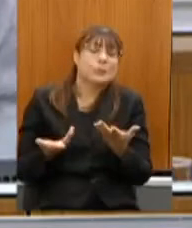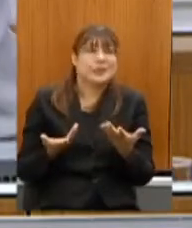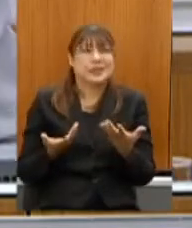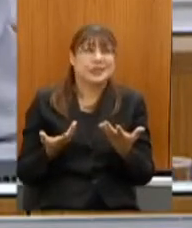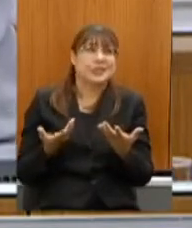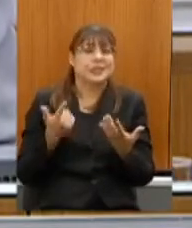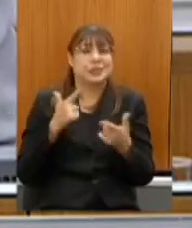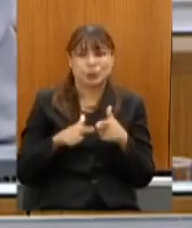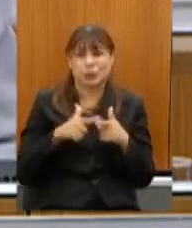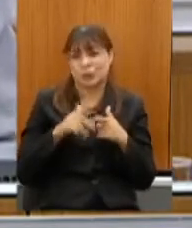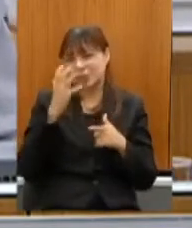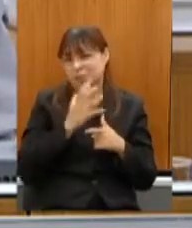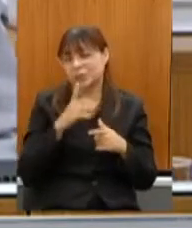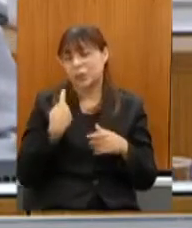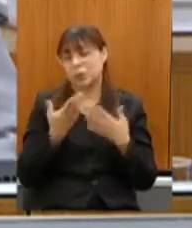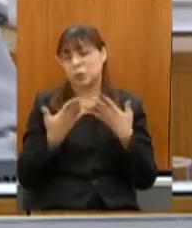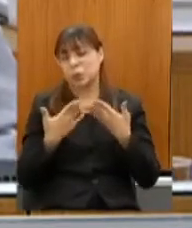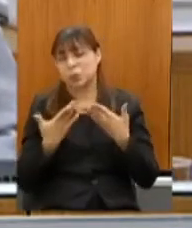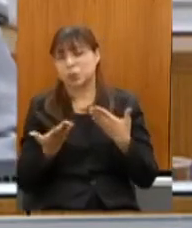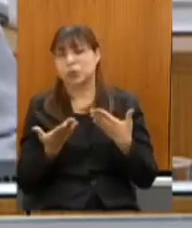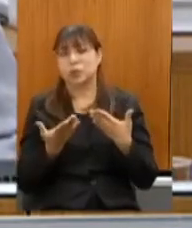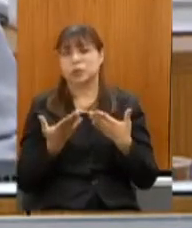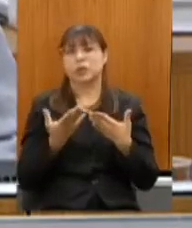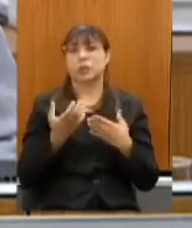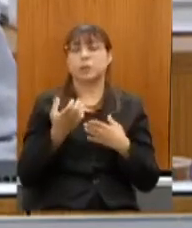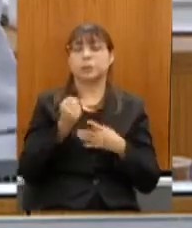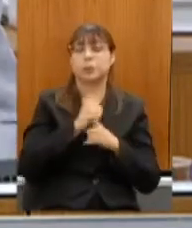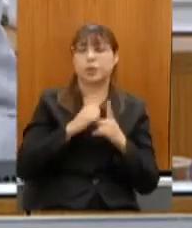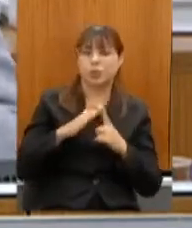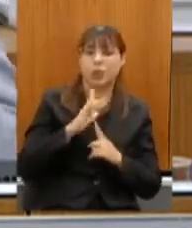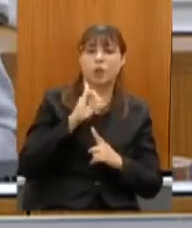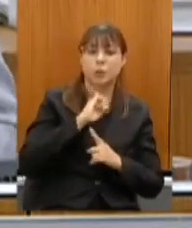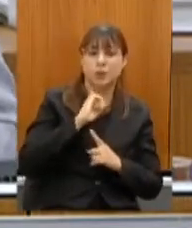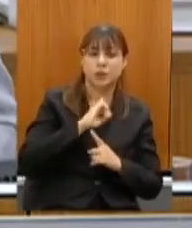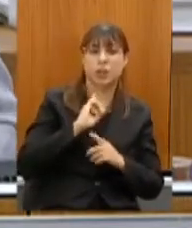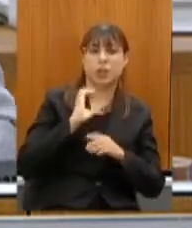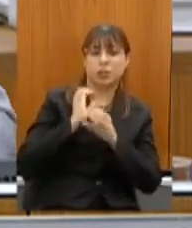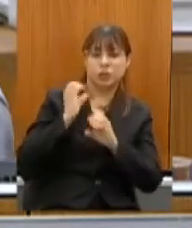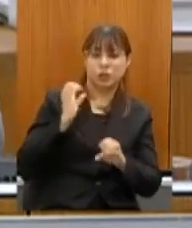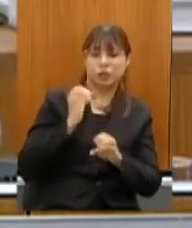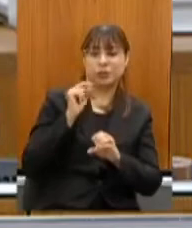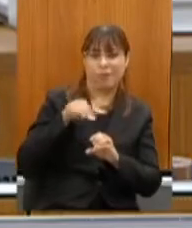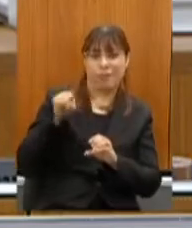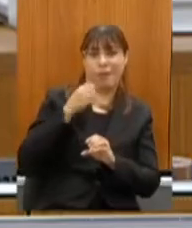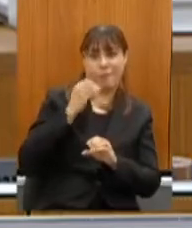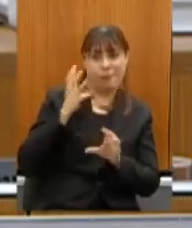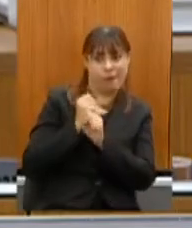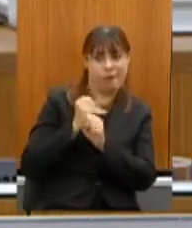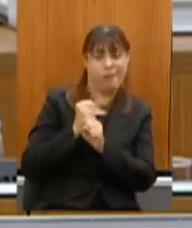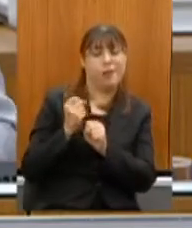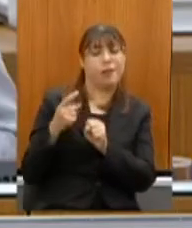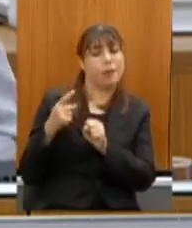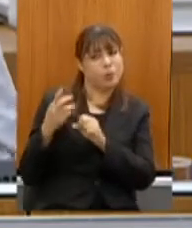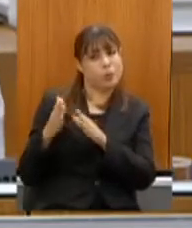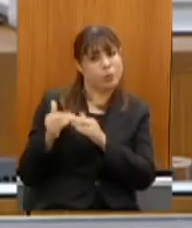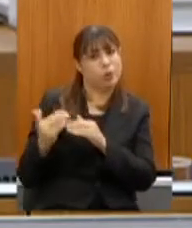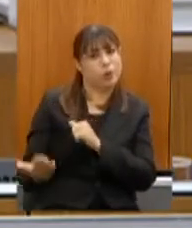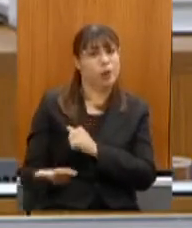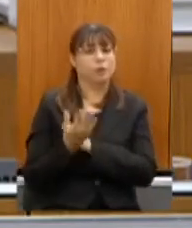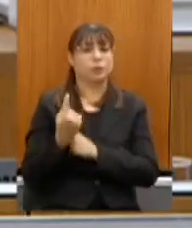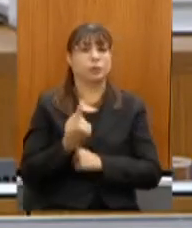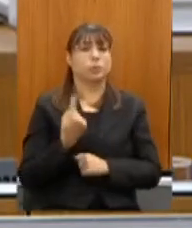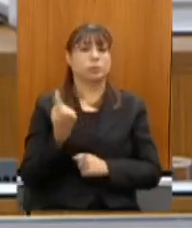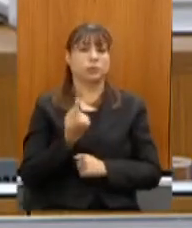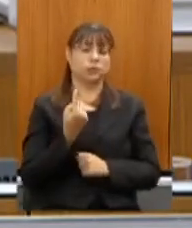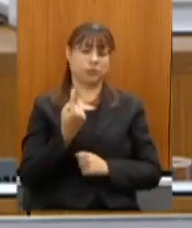aí nós conversamos com a sociedade mineira de engenheiros que são muito bons em cálculos e pedimos ajuda a eles ajudem